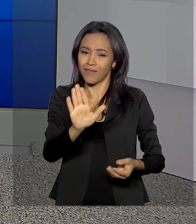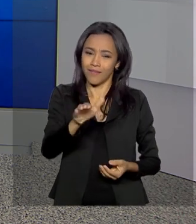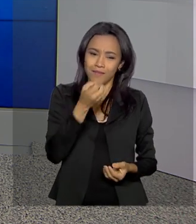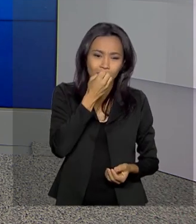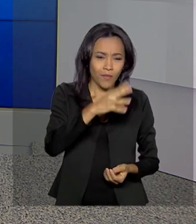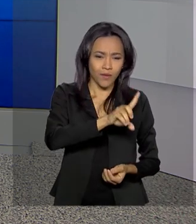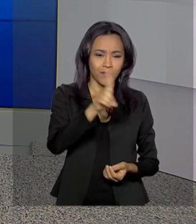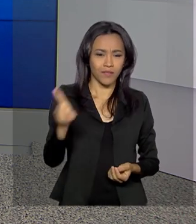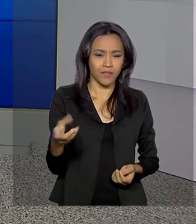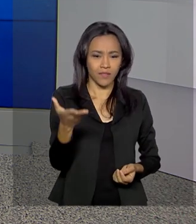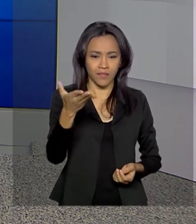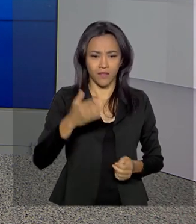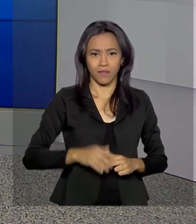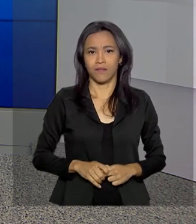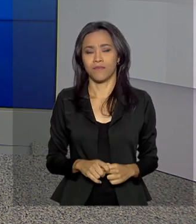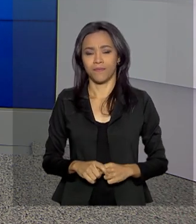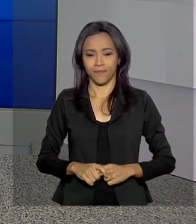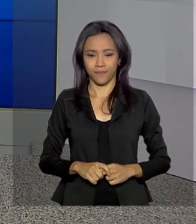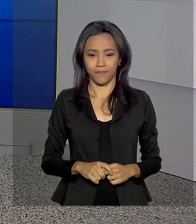bom dia pra você!